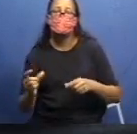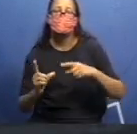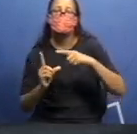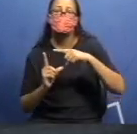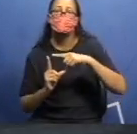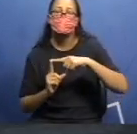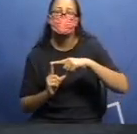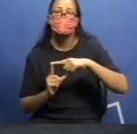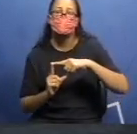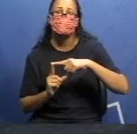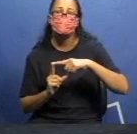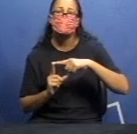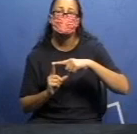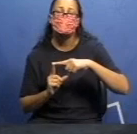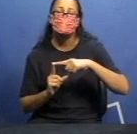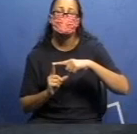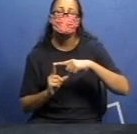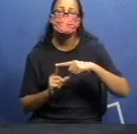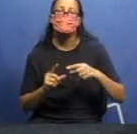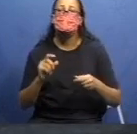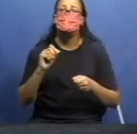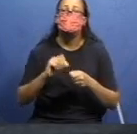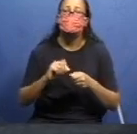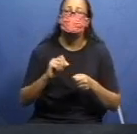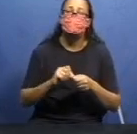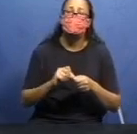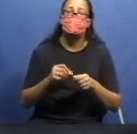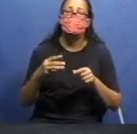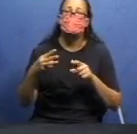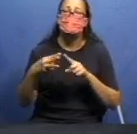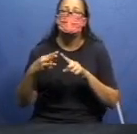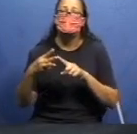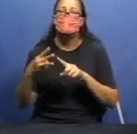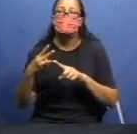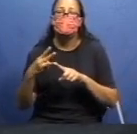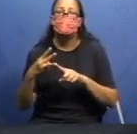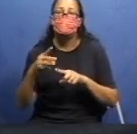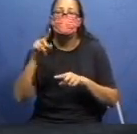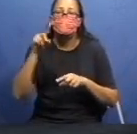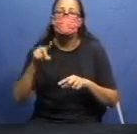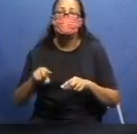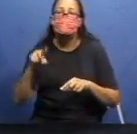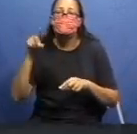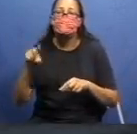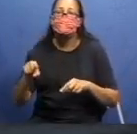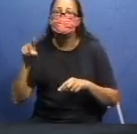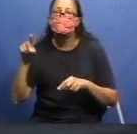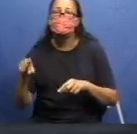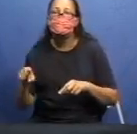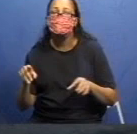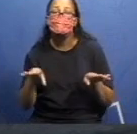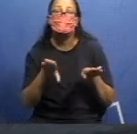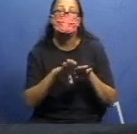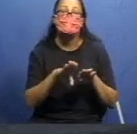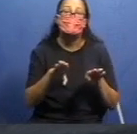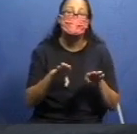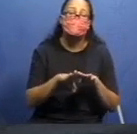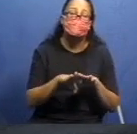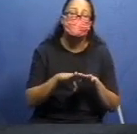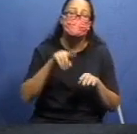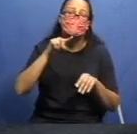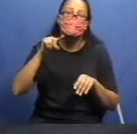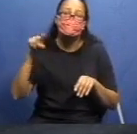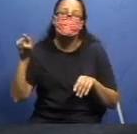isquinhas na vertical, eu vou fazer três. E três isquinhas também na horizontal. E ficam